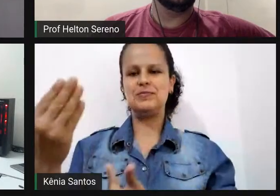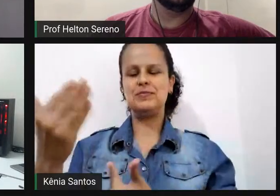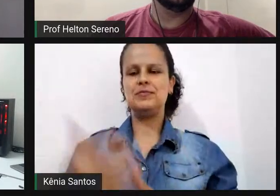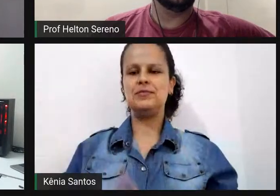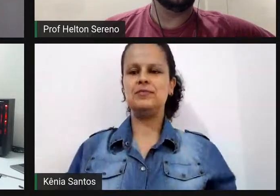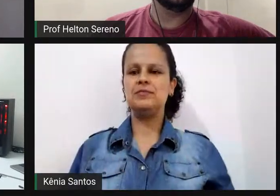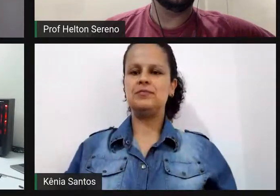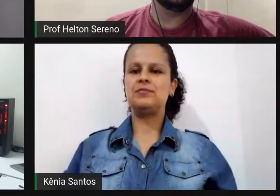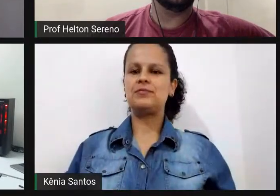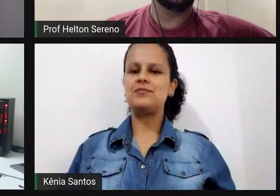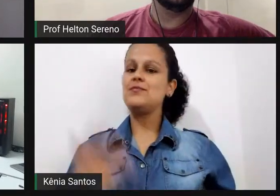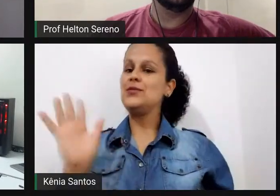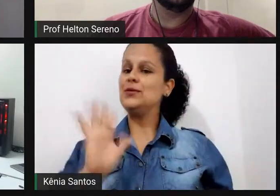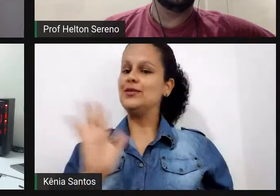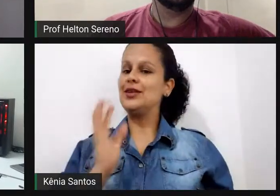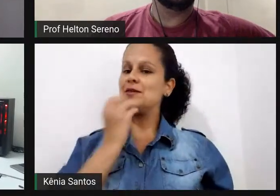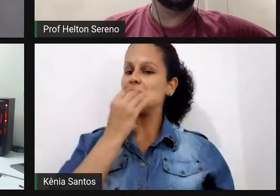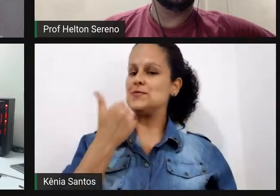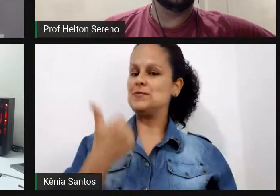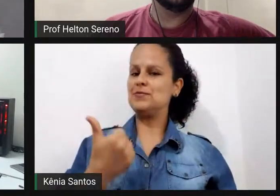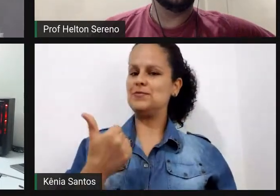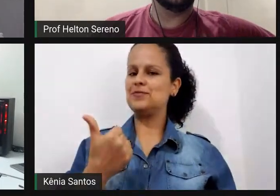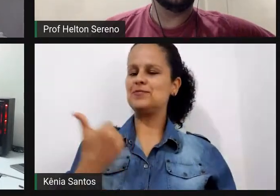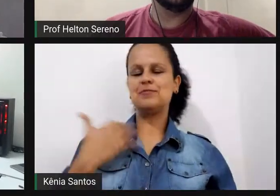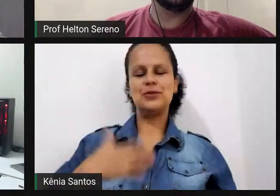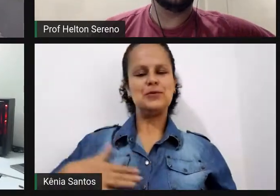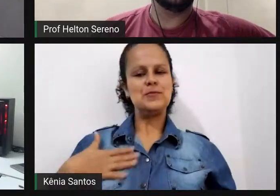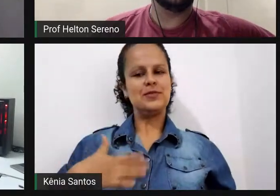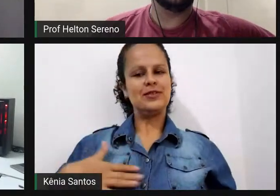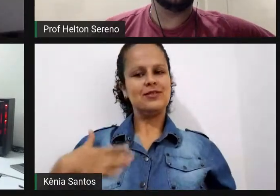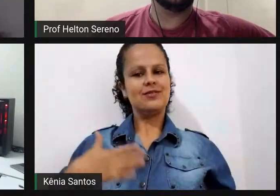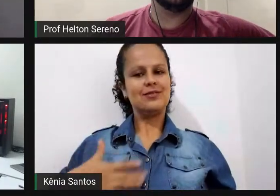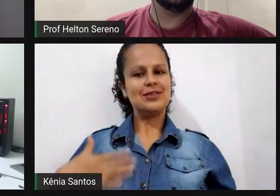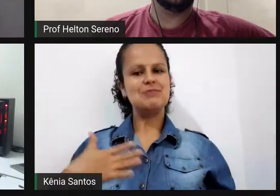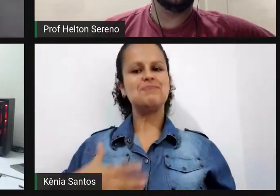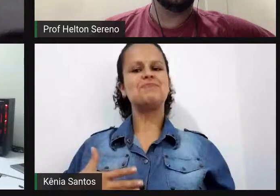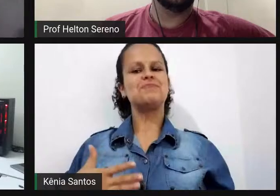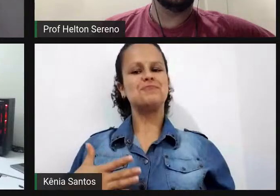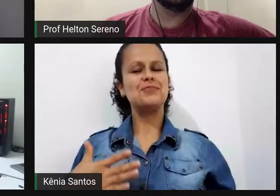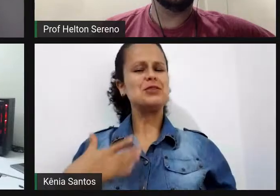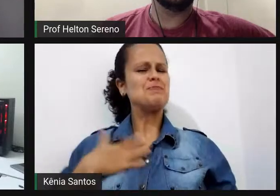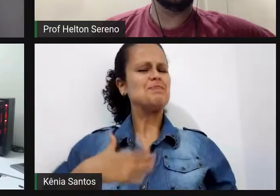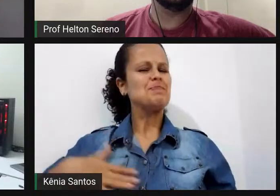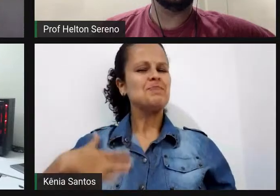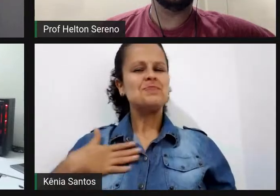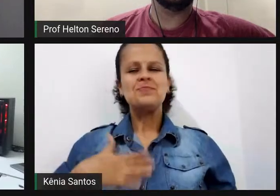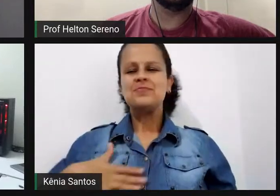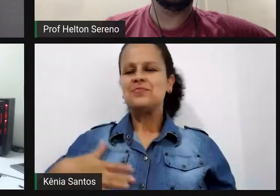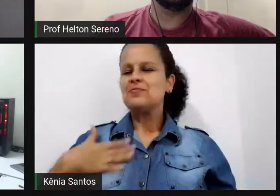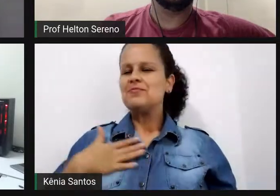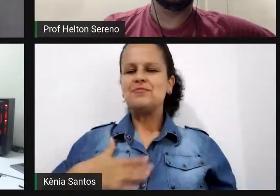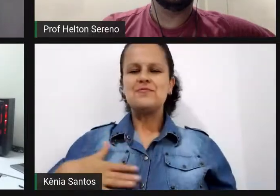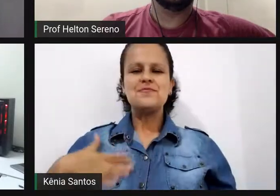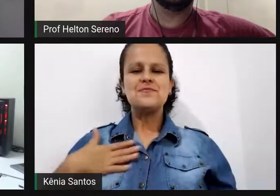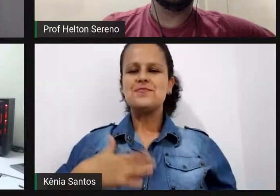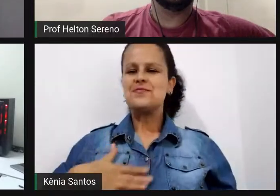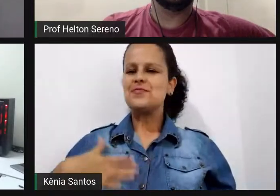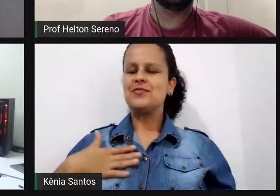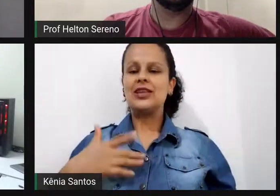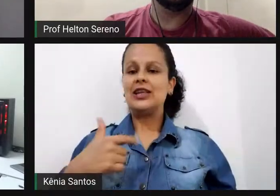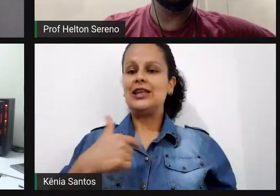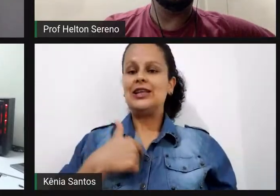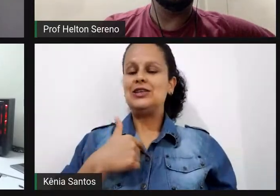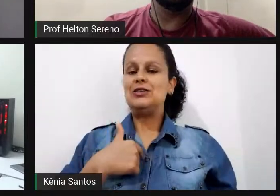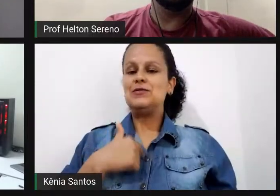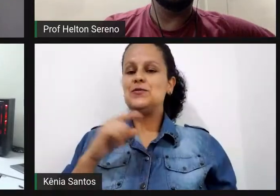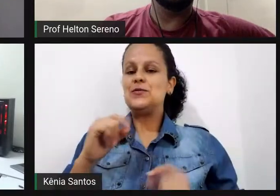Olá, gente. Tudo bem? Prazer estar com vocês. Prazer enorme. Eu também me sinto, não esperava, né? Mais